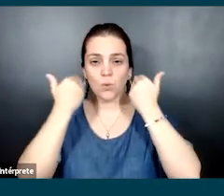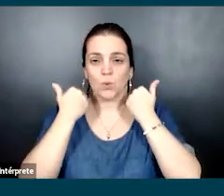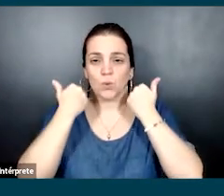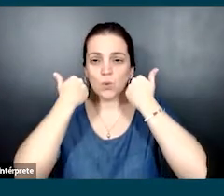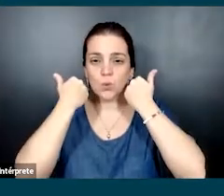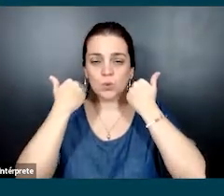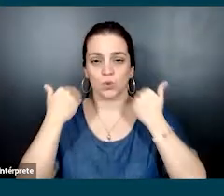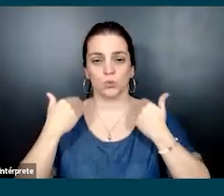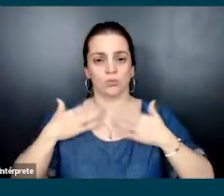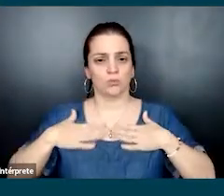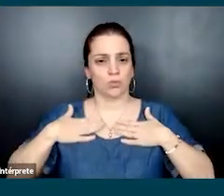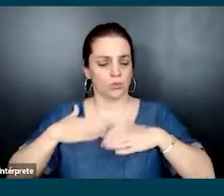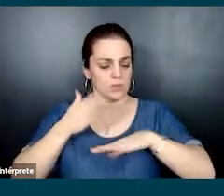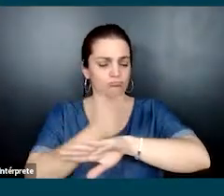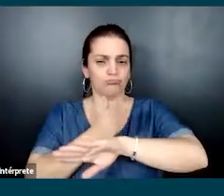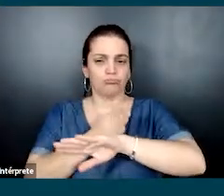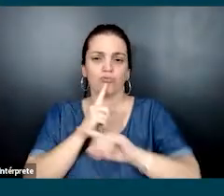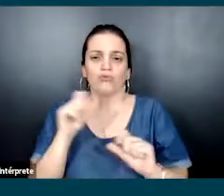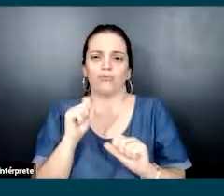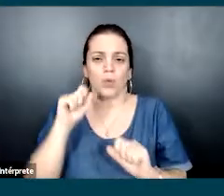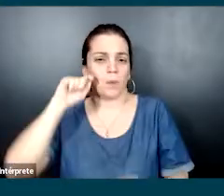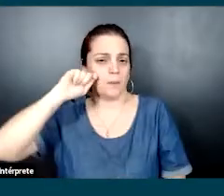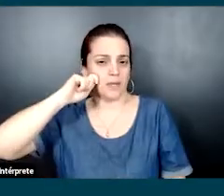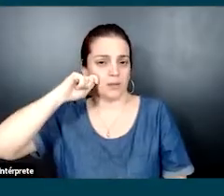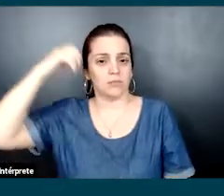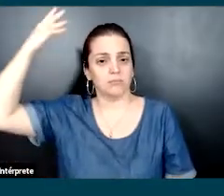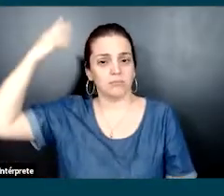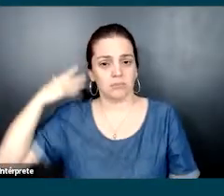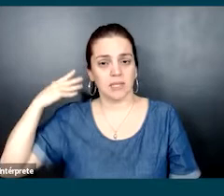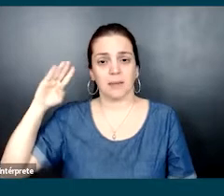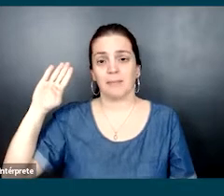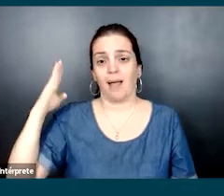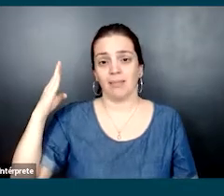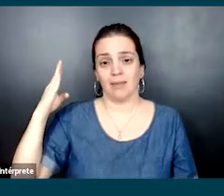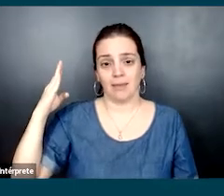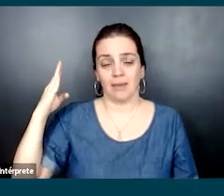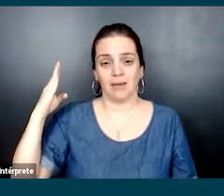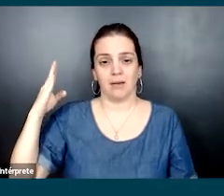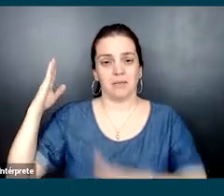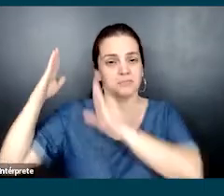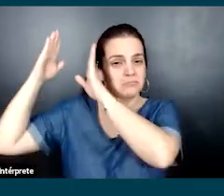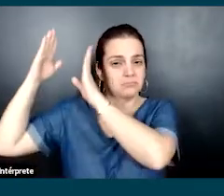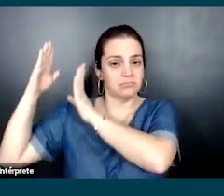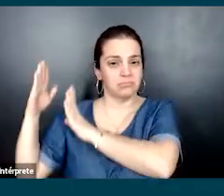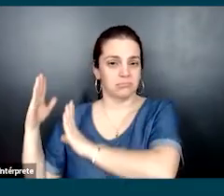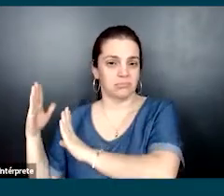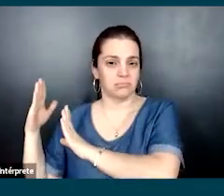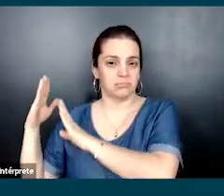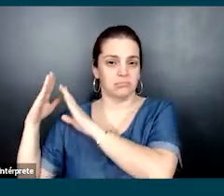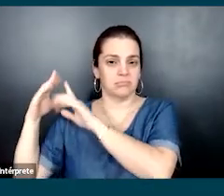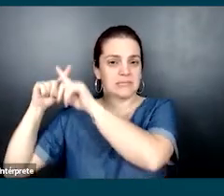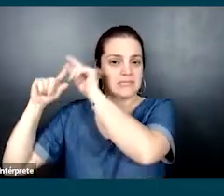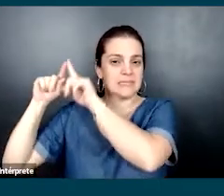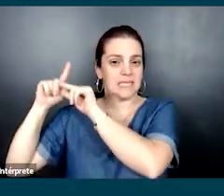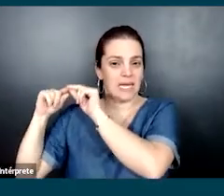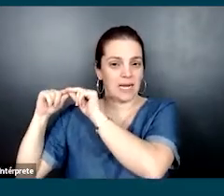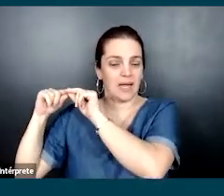cabelo curto e escuro. Eu estou usando uma blusa de frio preta, atrás de mim um armário de madeira e na parede ao lado alguns